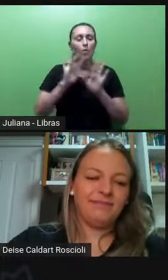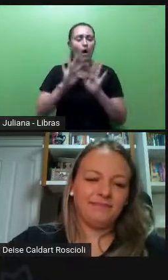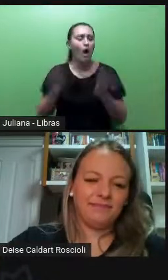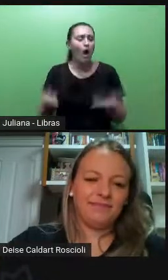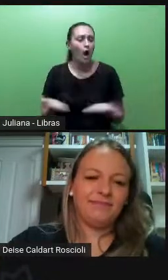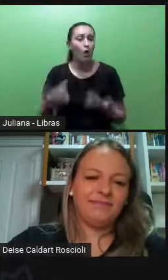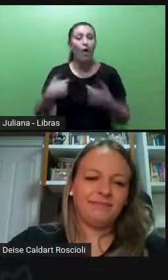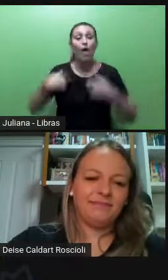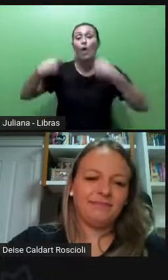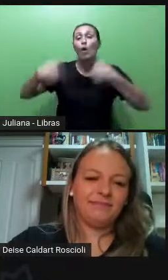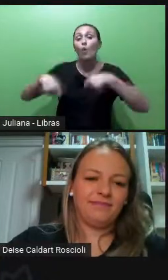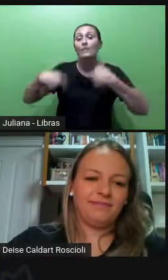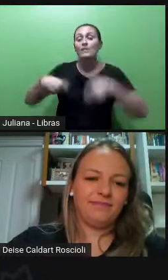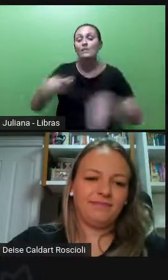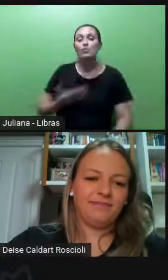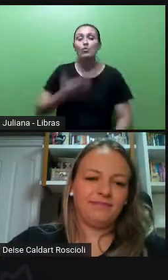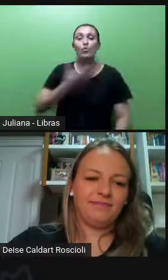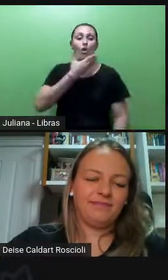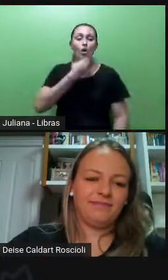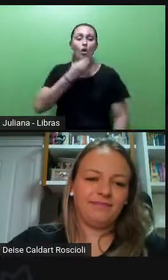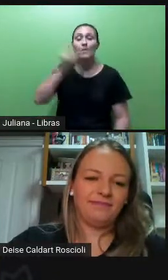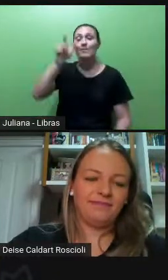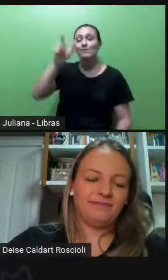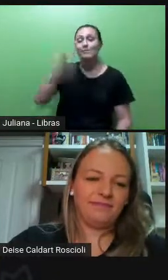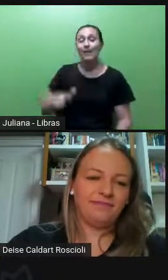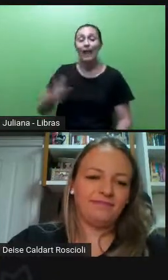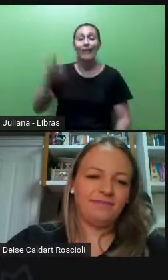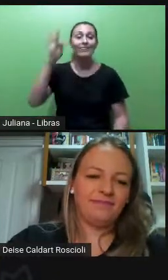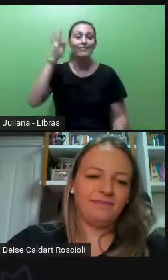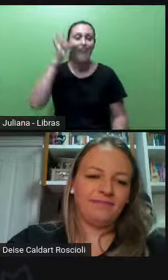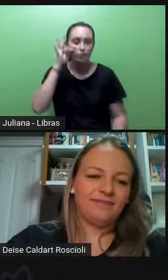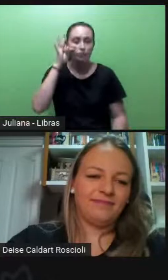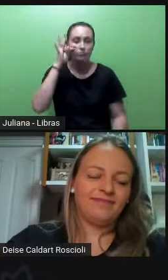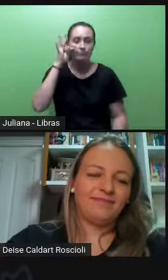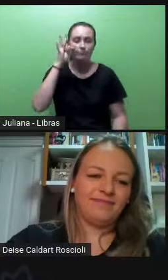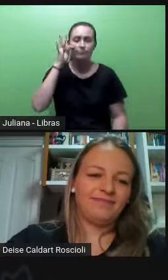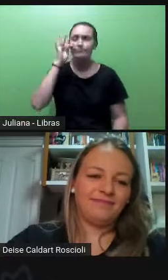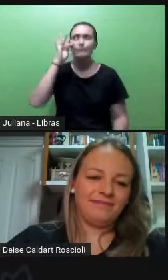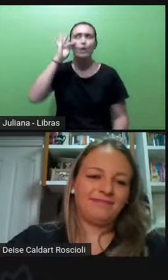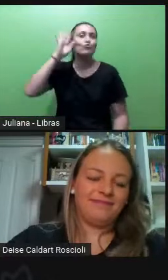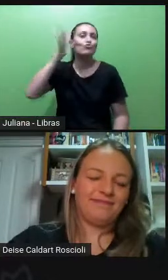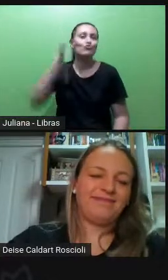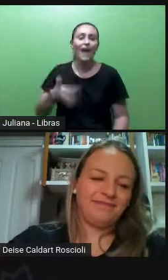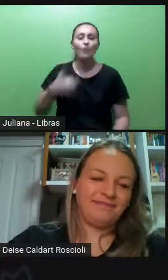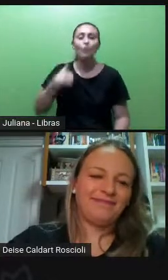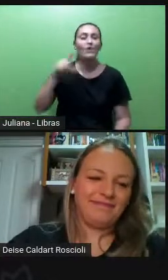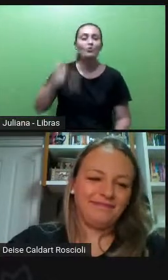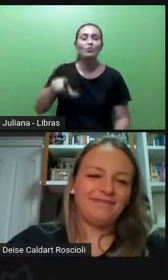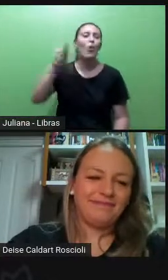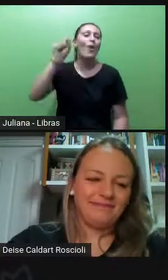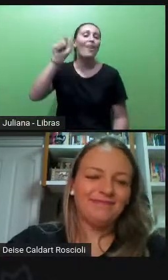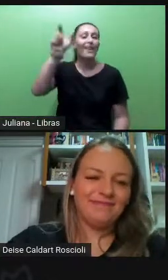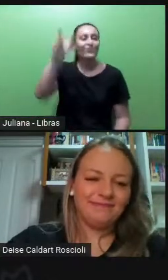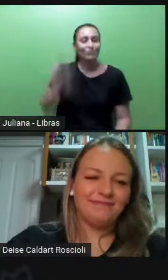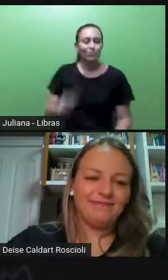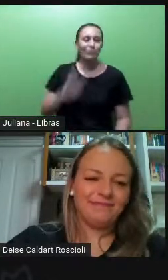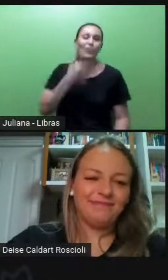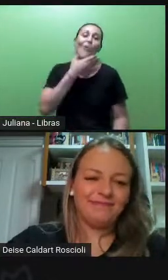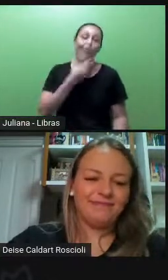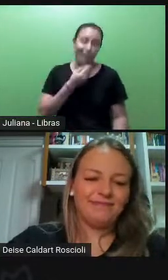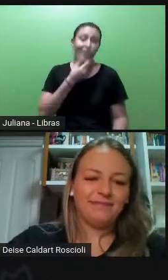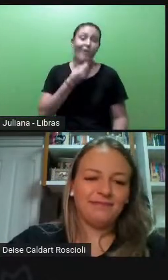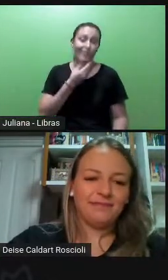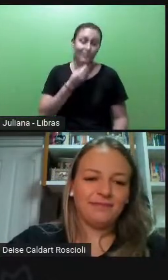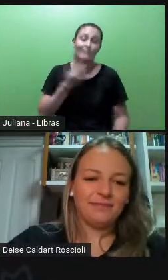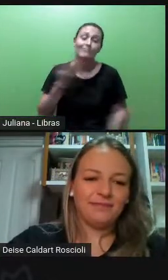um técnico em computação, eu já estou comunicando, quando eu sempre falo, né? No masculino. Por mais que a gente tenha todas